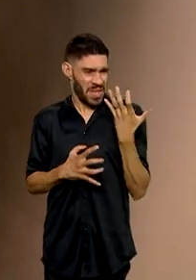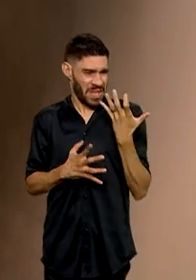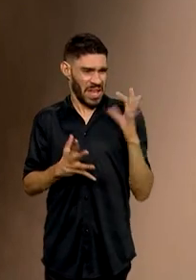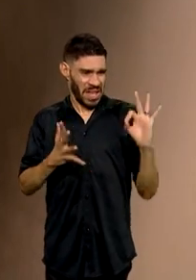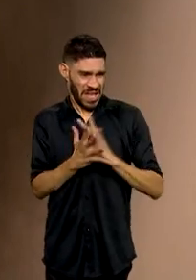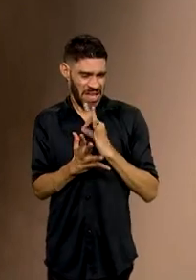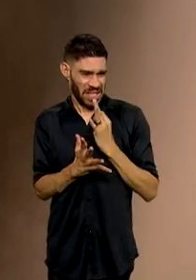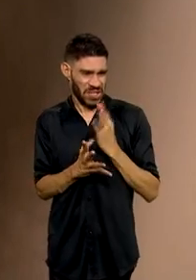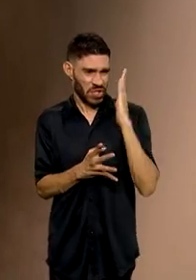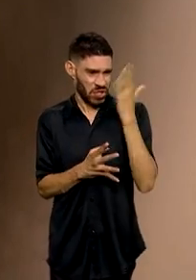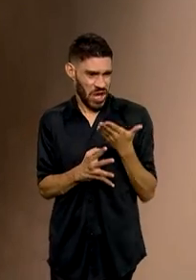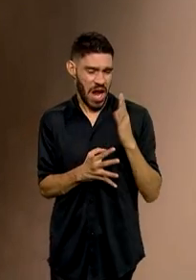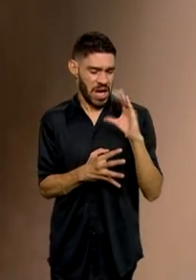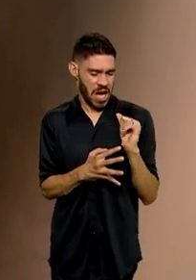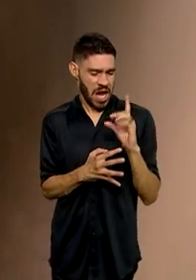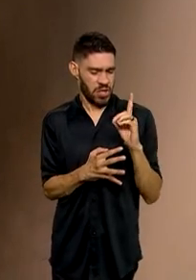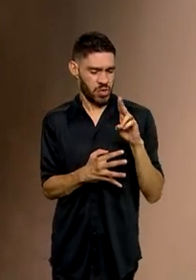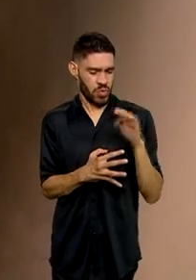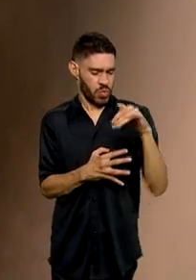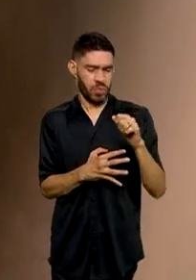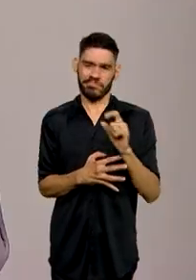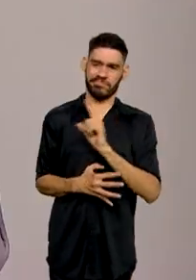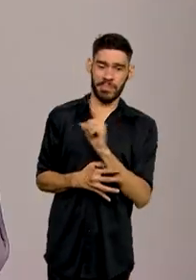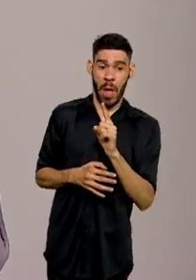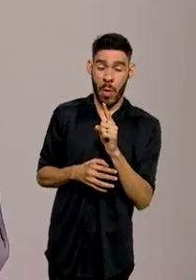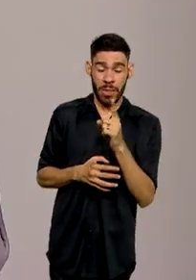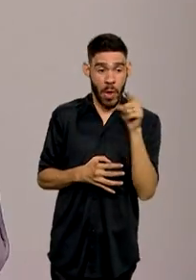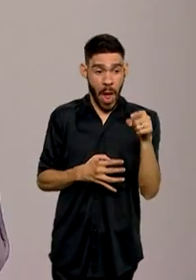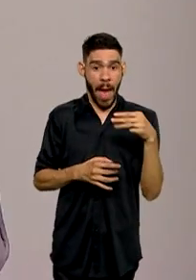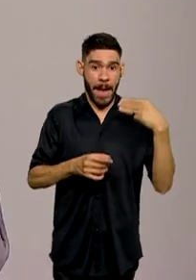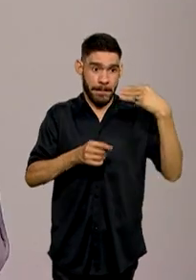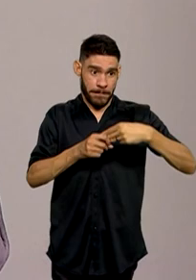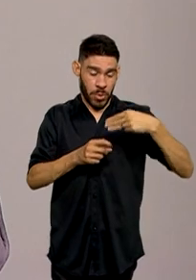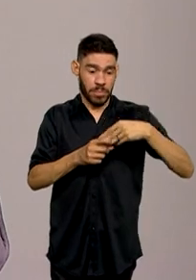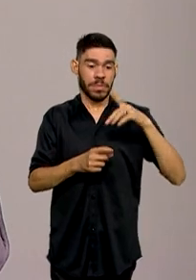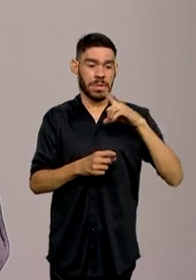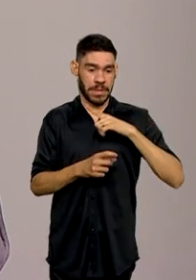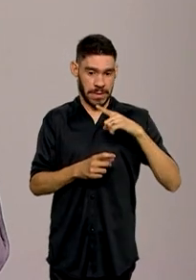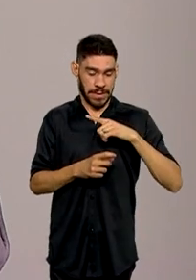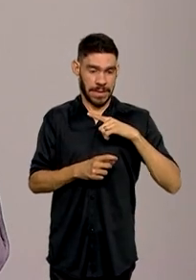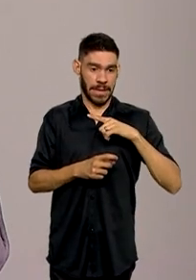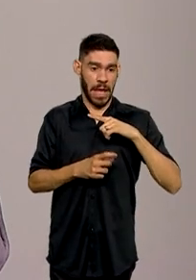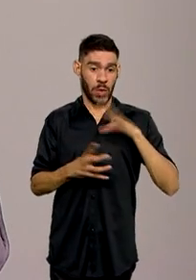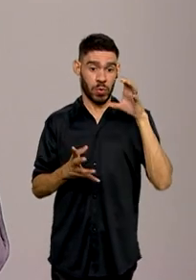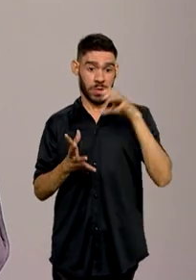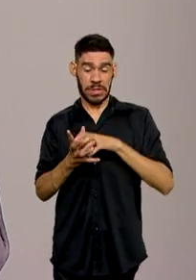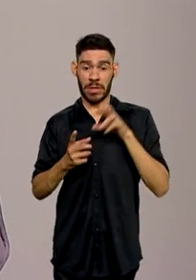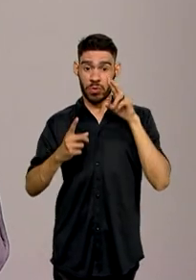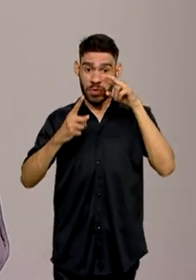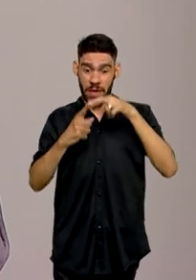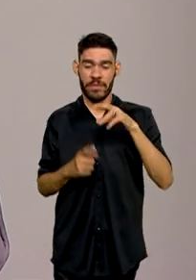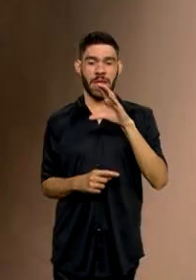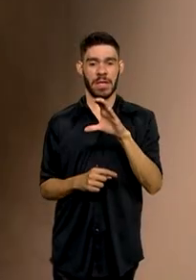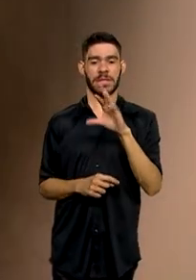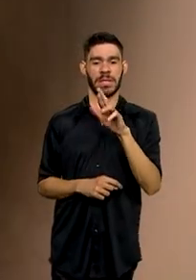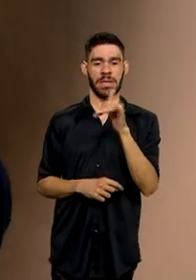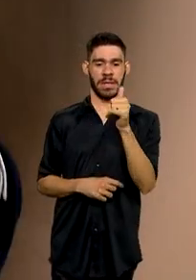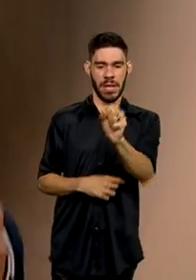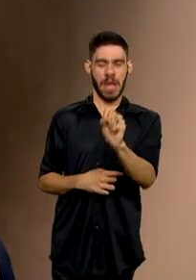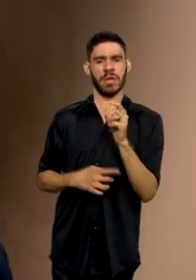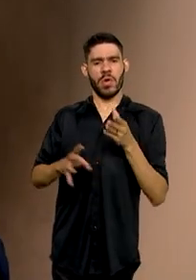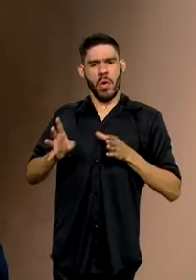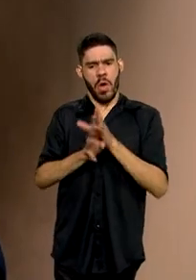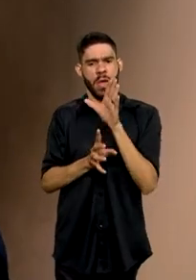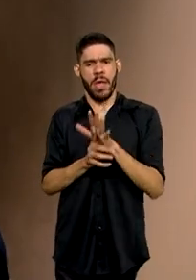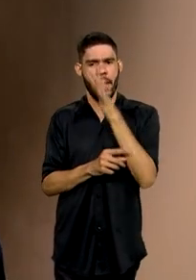Cadastro Único? Não. Aí, no seu município, tem um centro de referência da assistência social, um CRAS, orientar, para que a